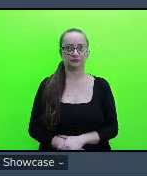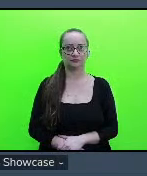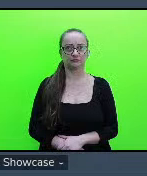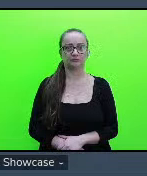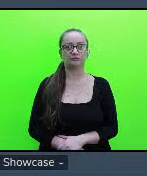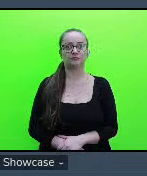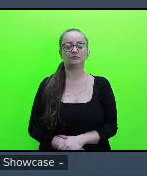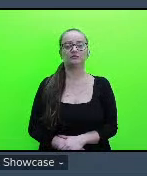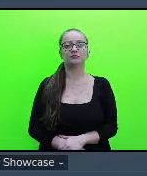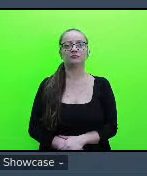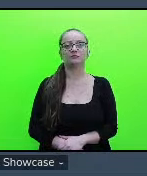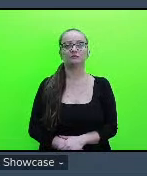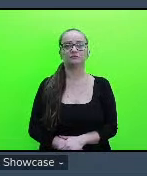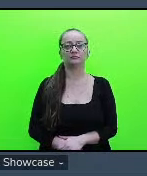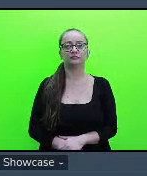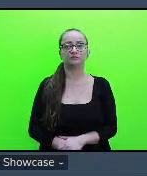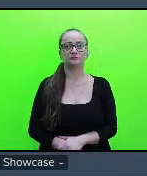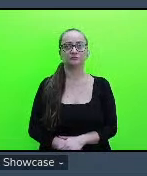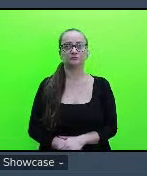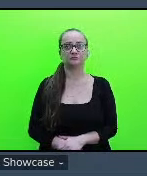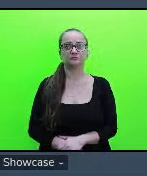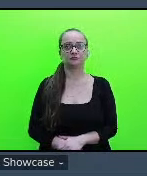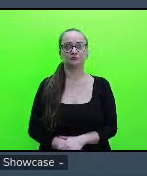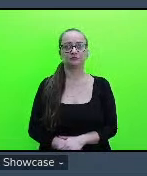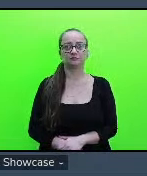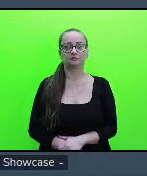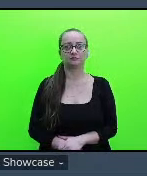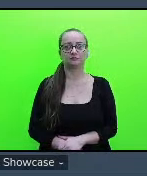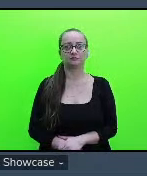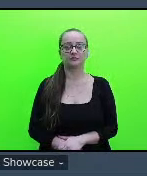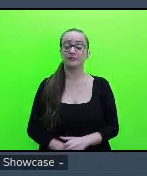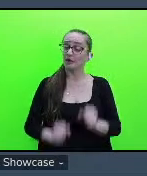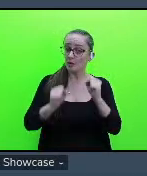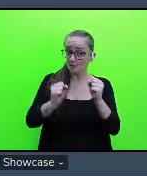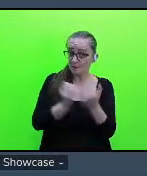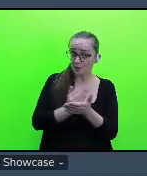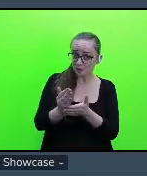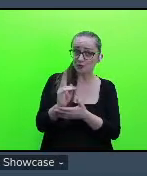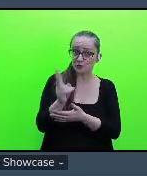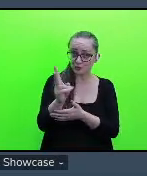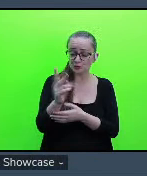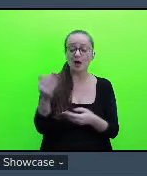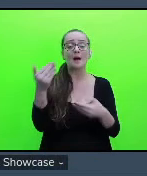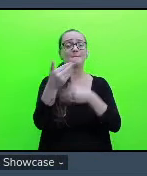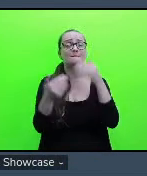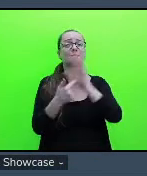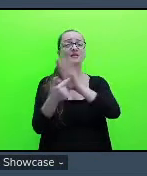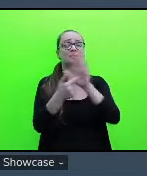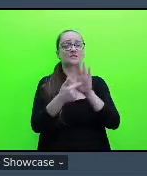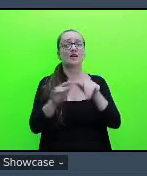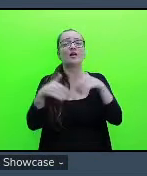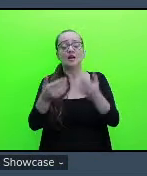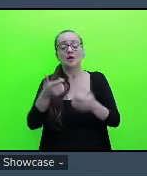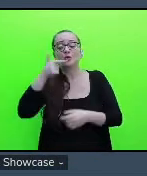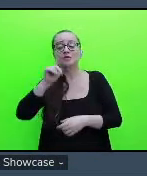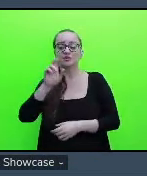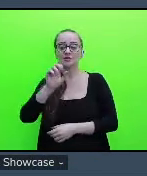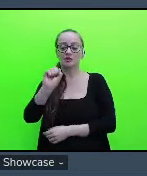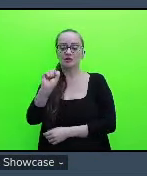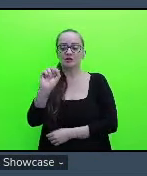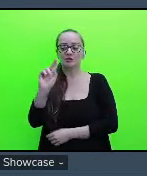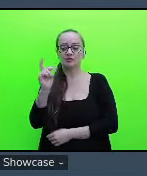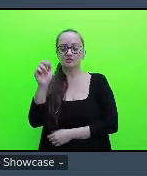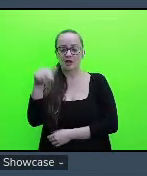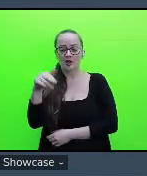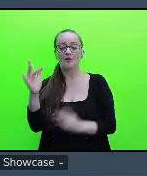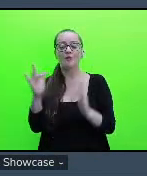e aí continuar com as apresentações e aí quando a gente conseguir um novo contato aqui com